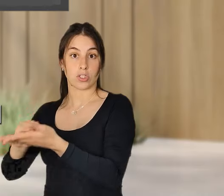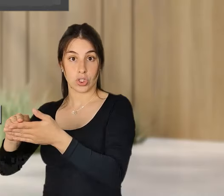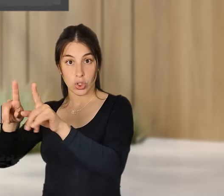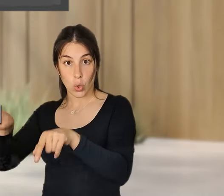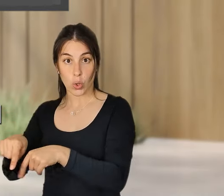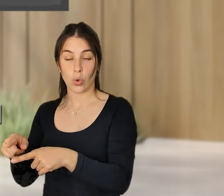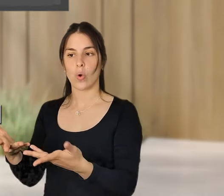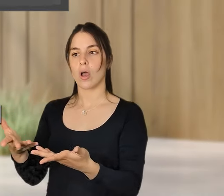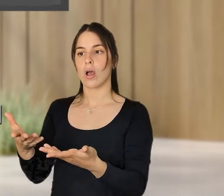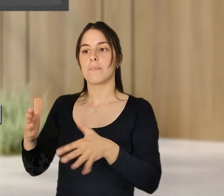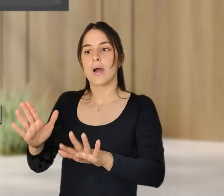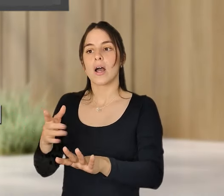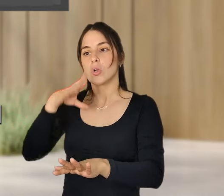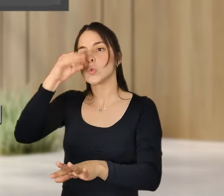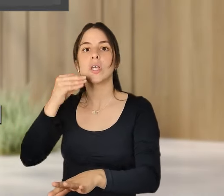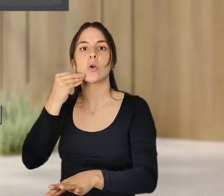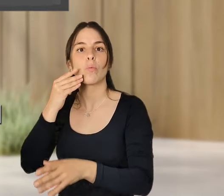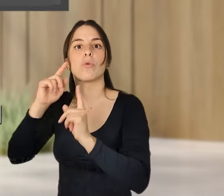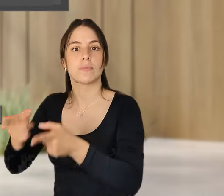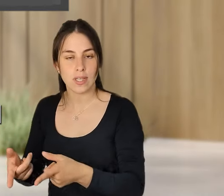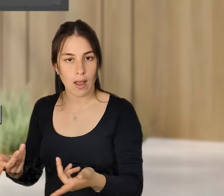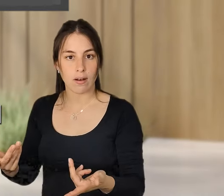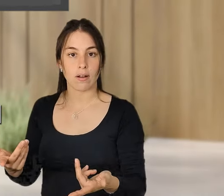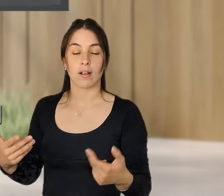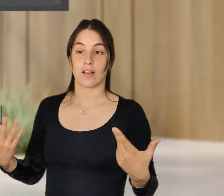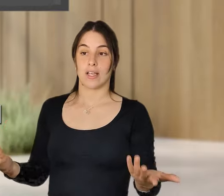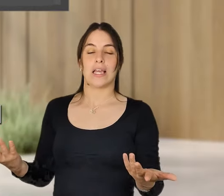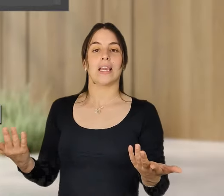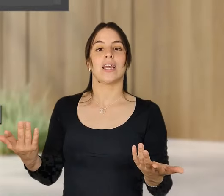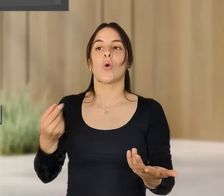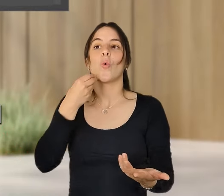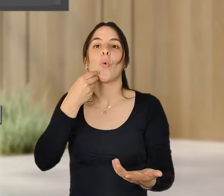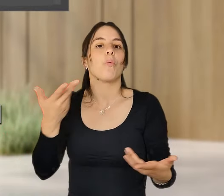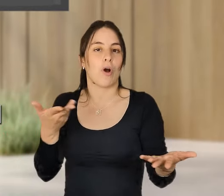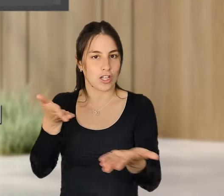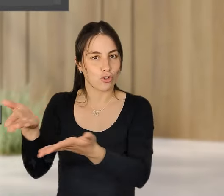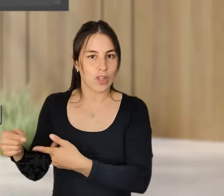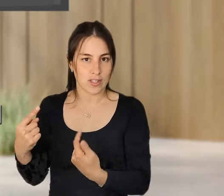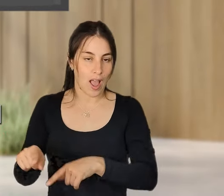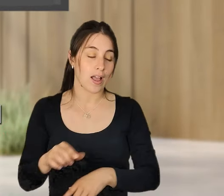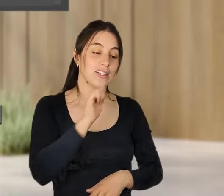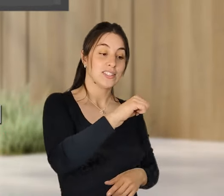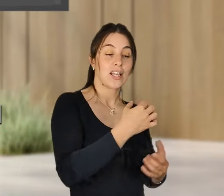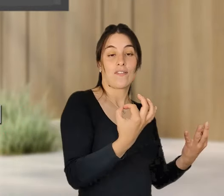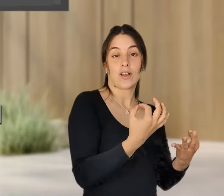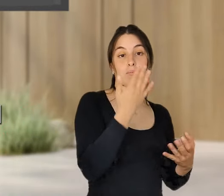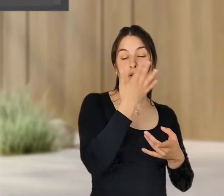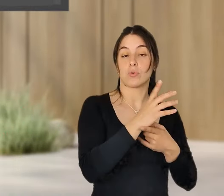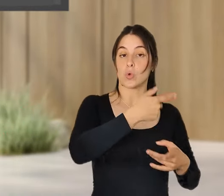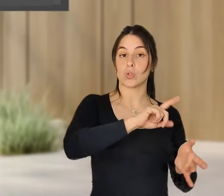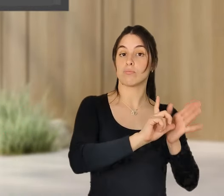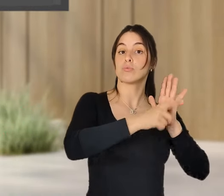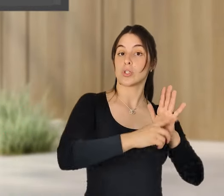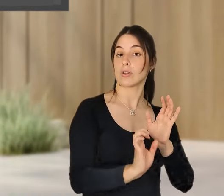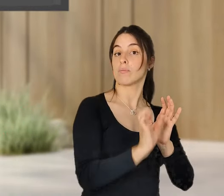Sim, aliás, esse do piloto foi isso, o nosso papel quando desenhámos o projeto piloto